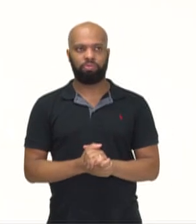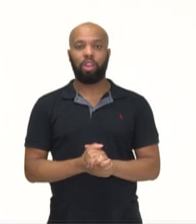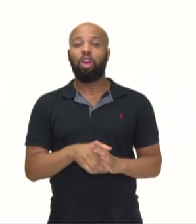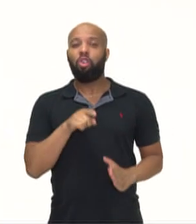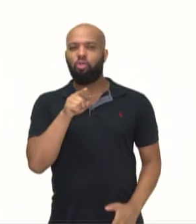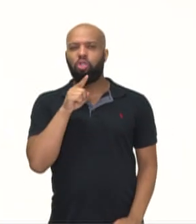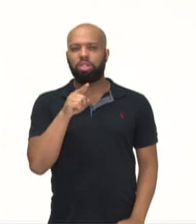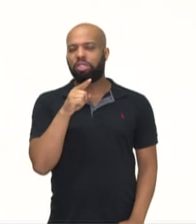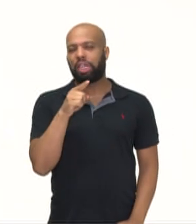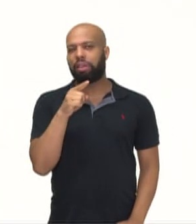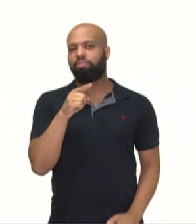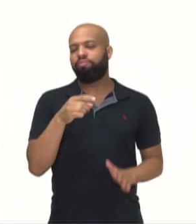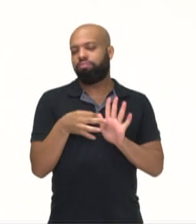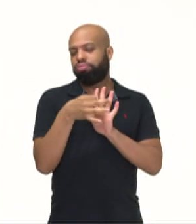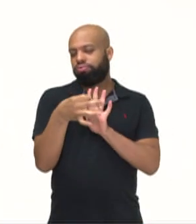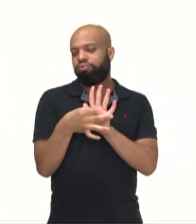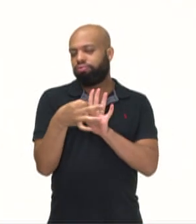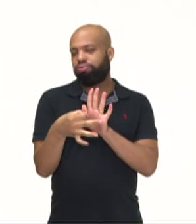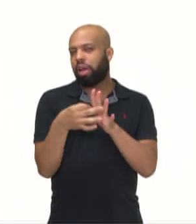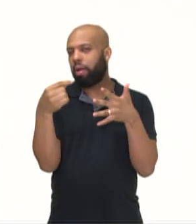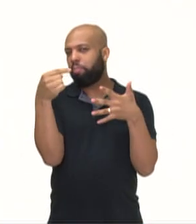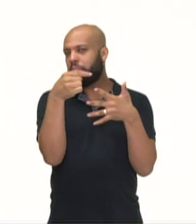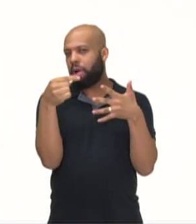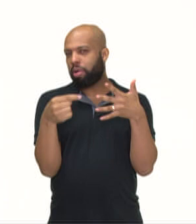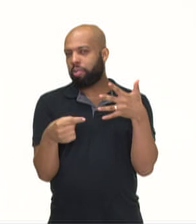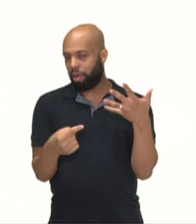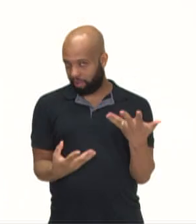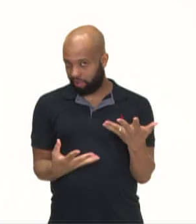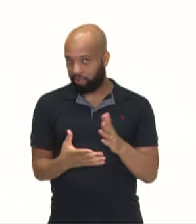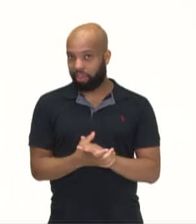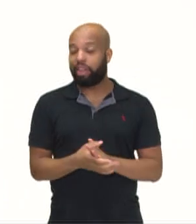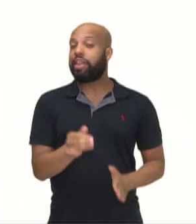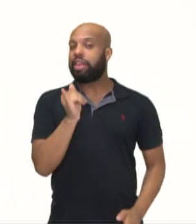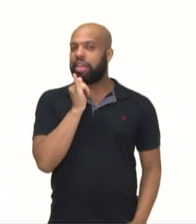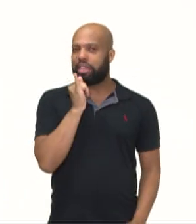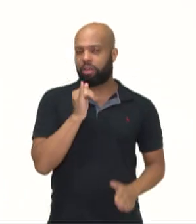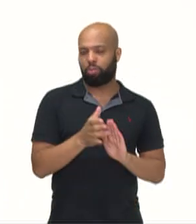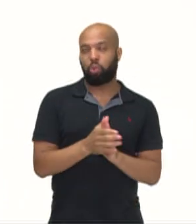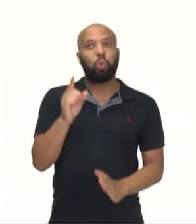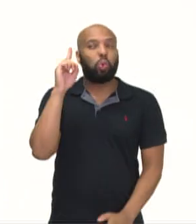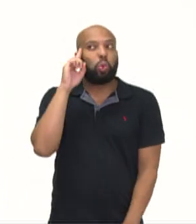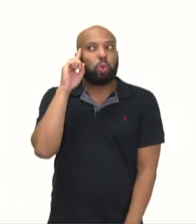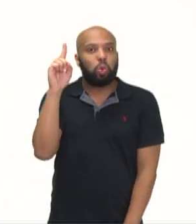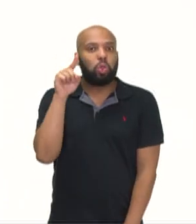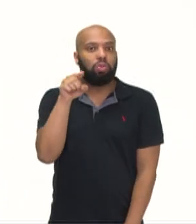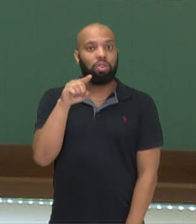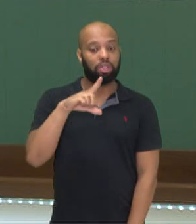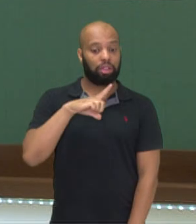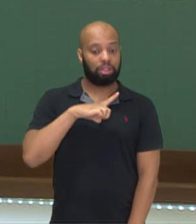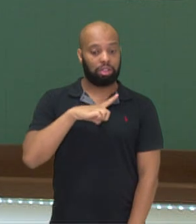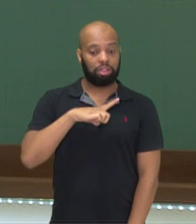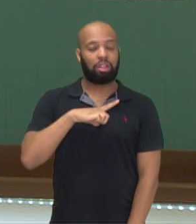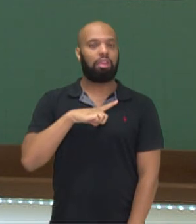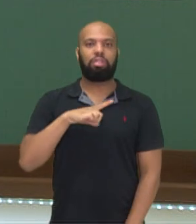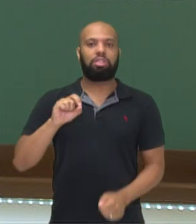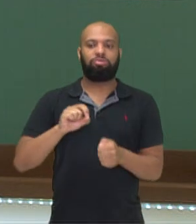você usou? Então, se você já chegou a defender algum dia, alguma ideia, o que você utilizou? Quais os argumentos que você utilizou para